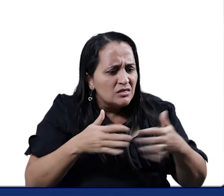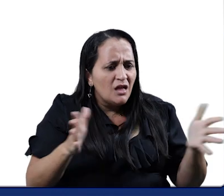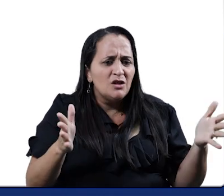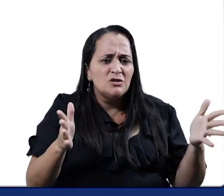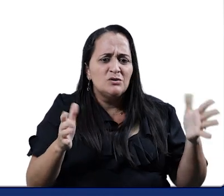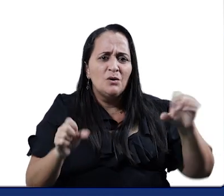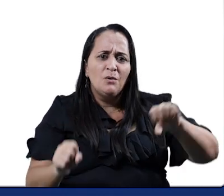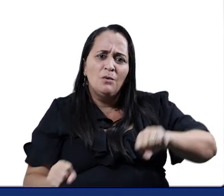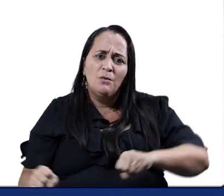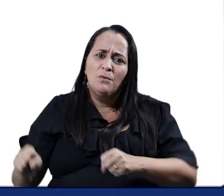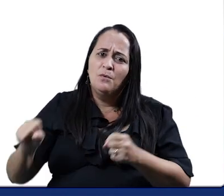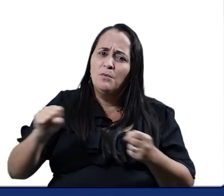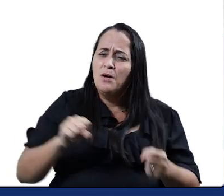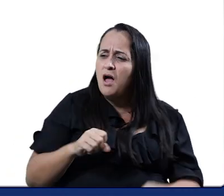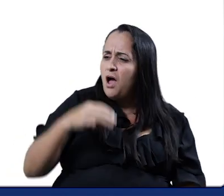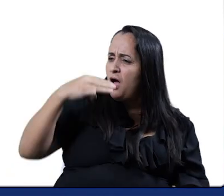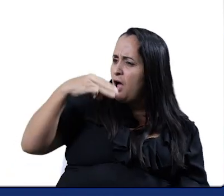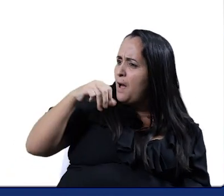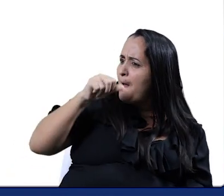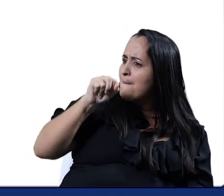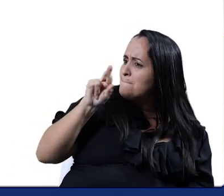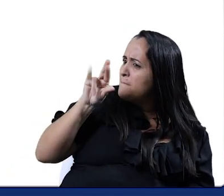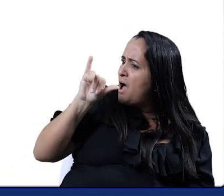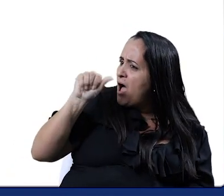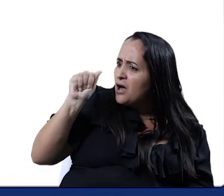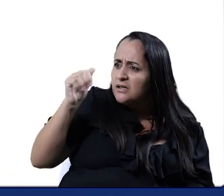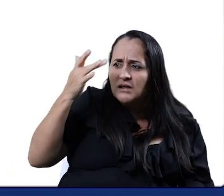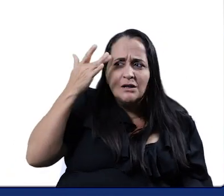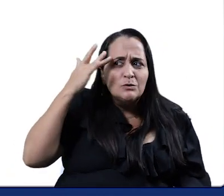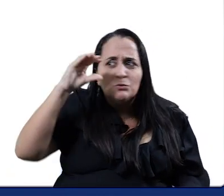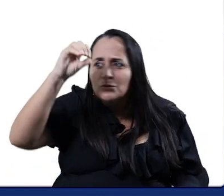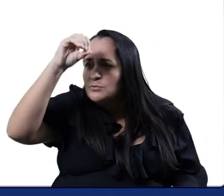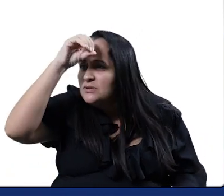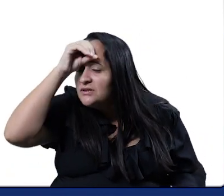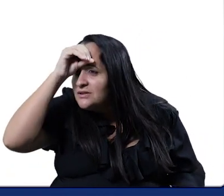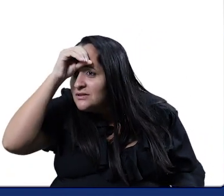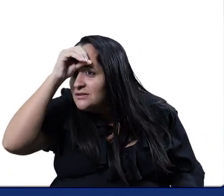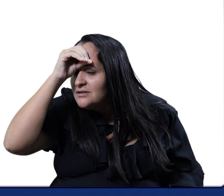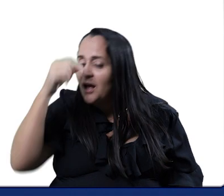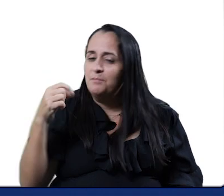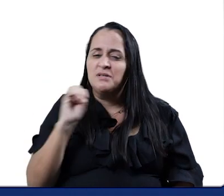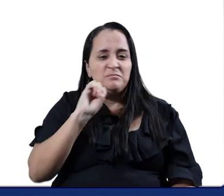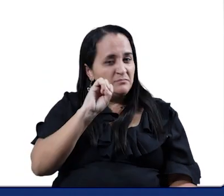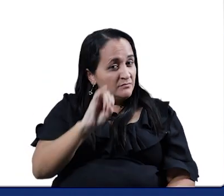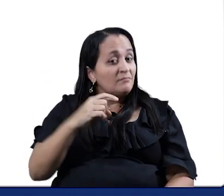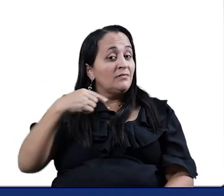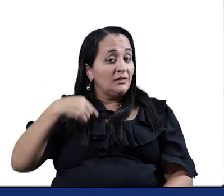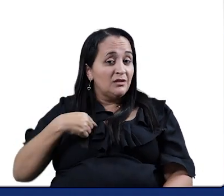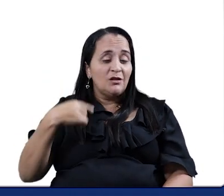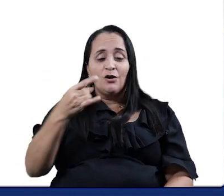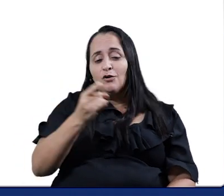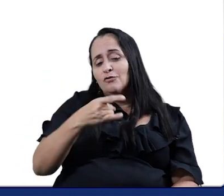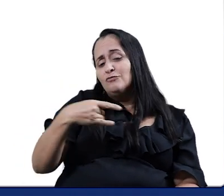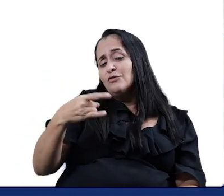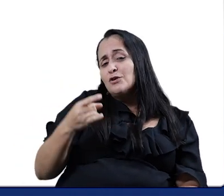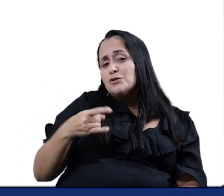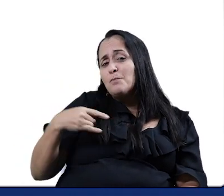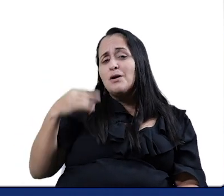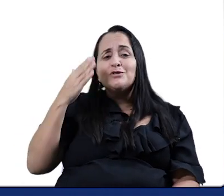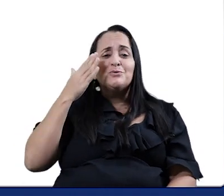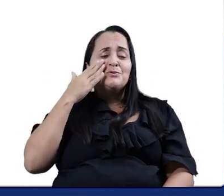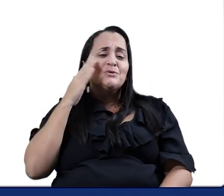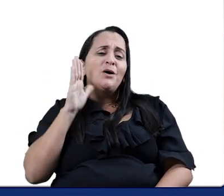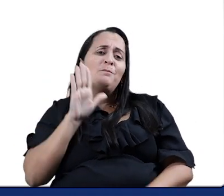por causa da Maria que não soube remar. Se eu fosse um peixinho e soubesse